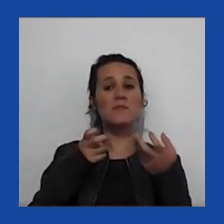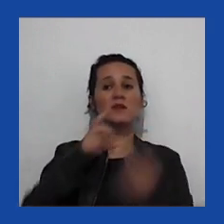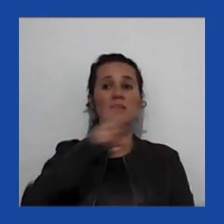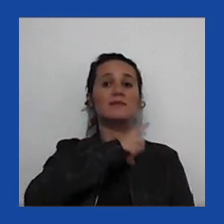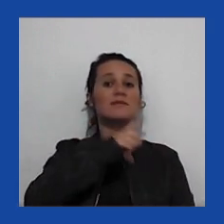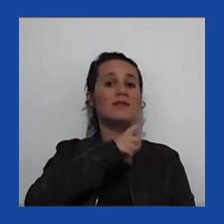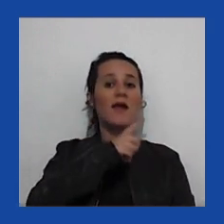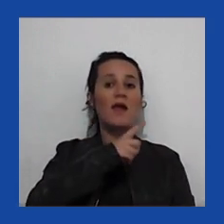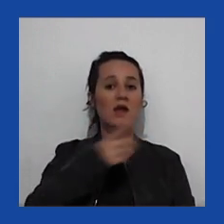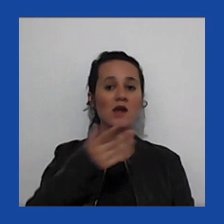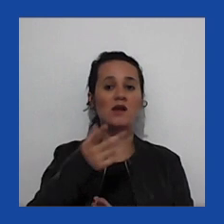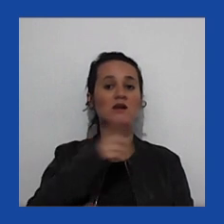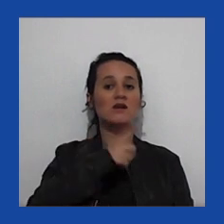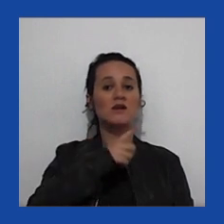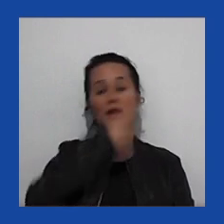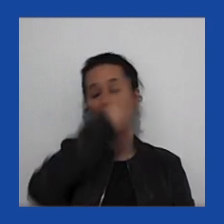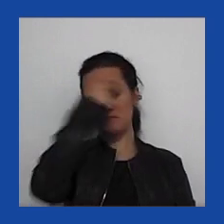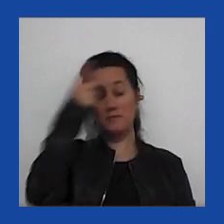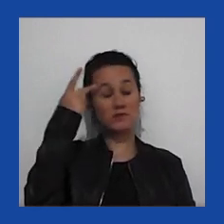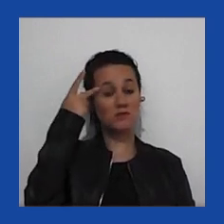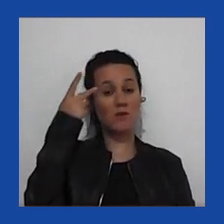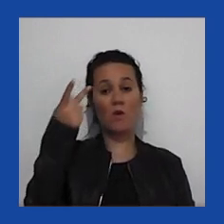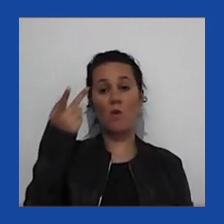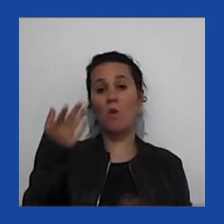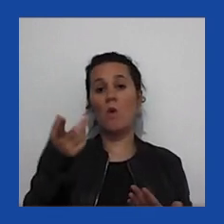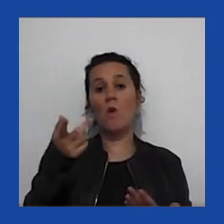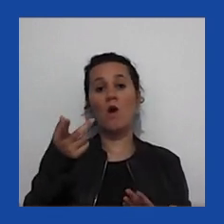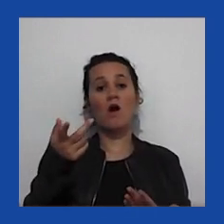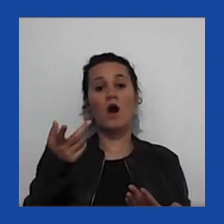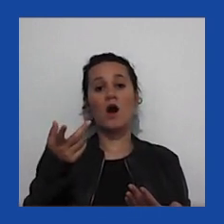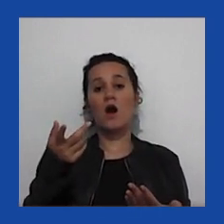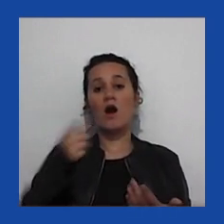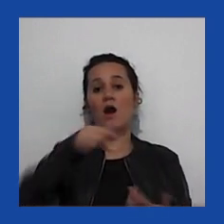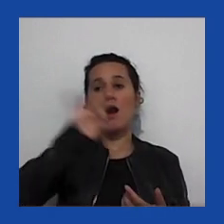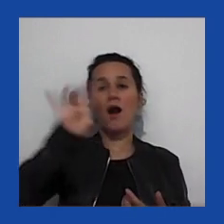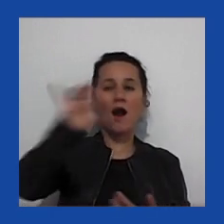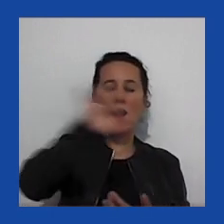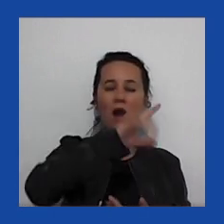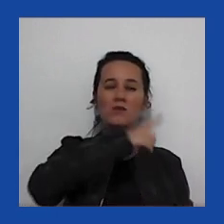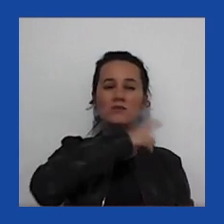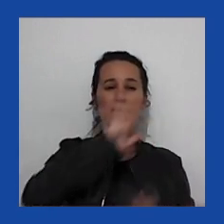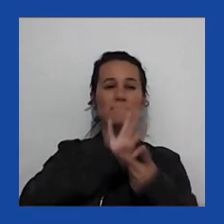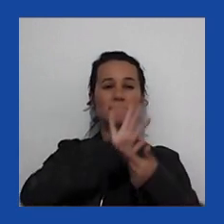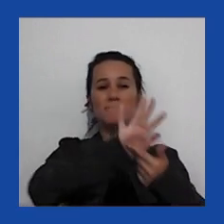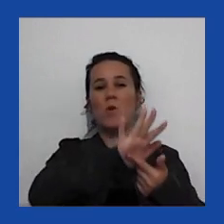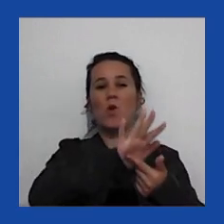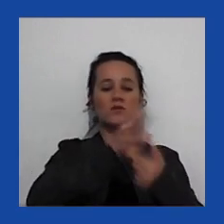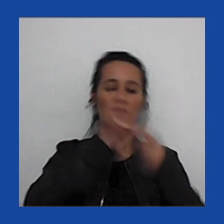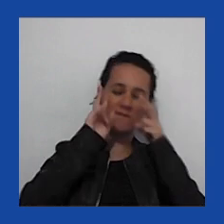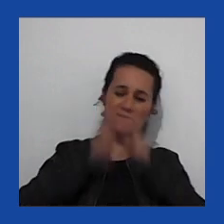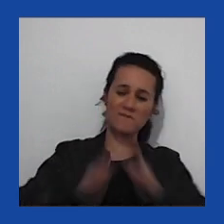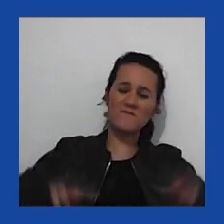alguma legitimidade nessas pessoas vendo